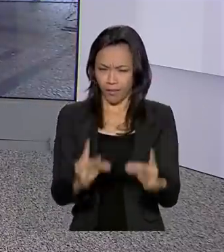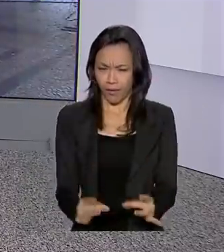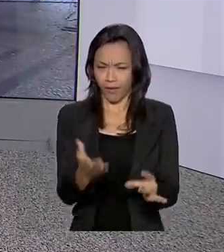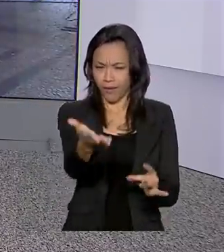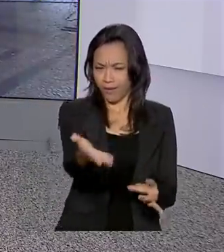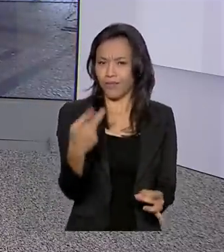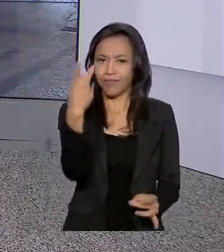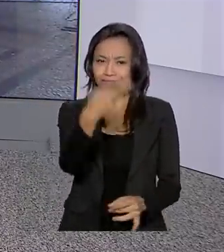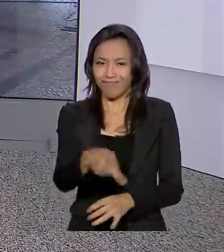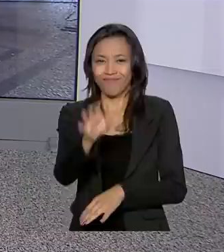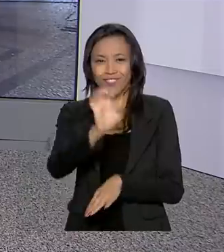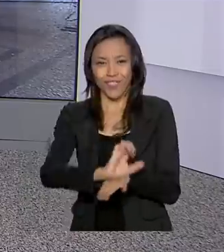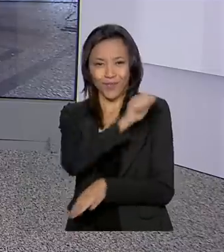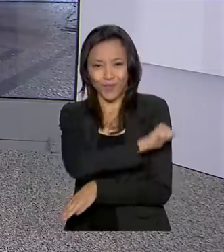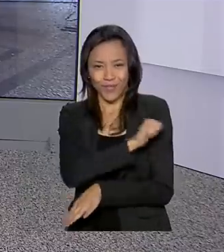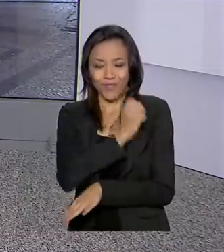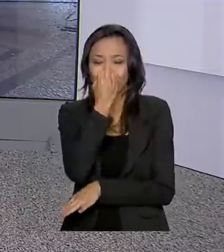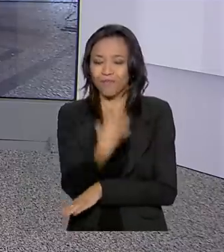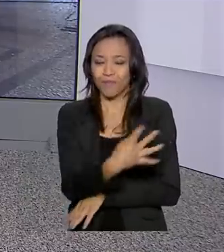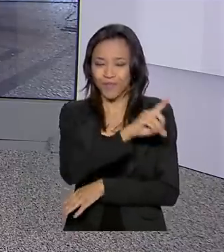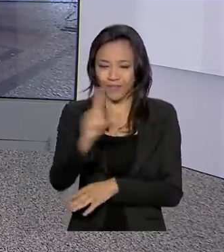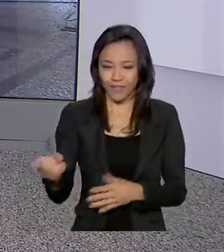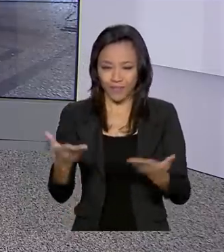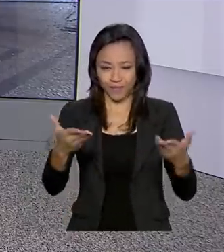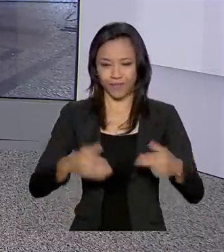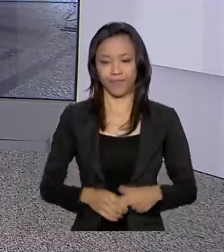de Janeiro é Marcelo Castilho. Bom dia, Marcelo.